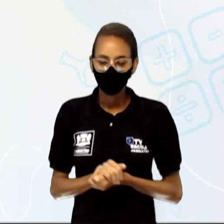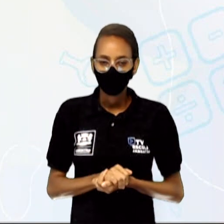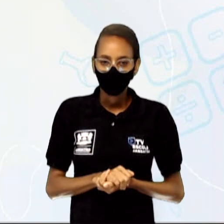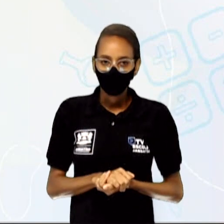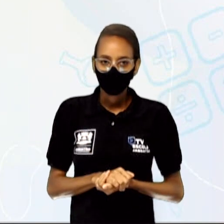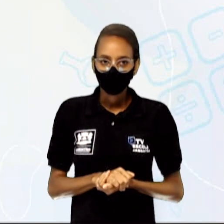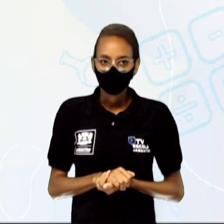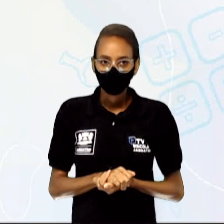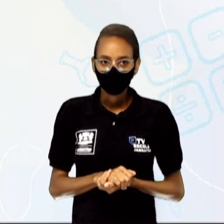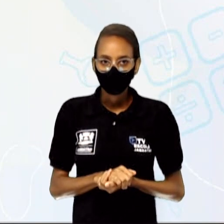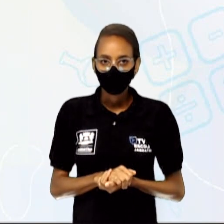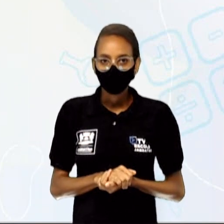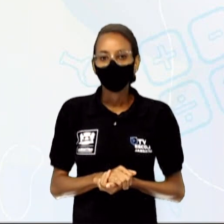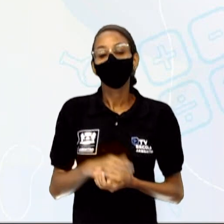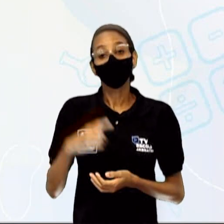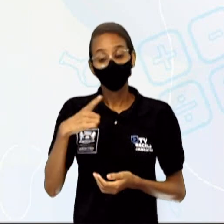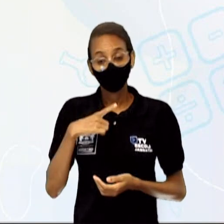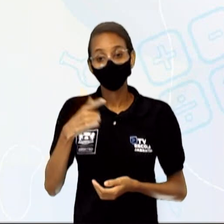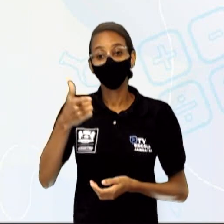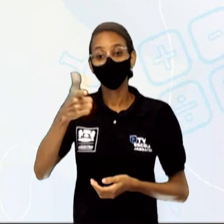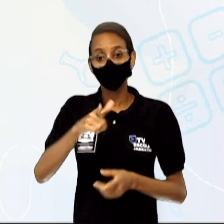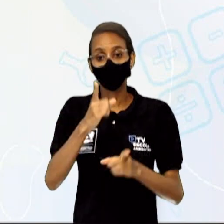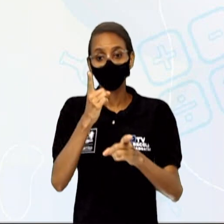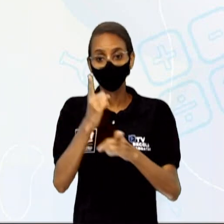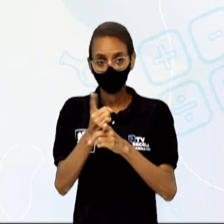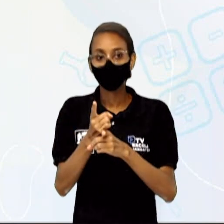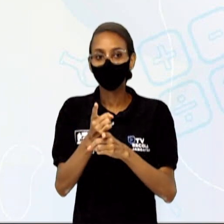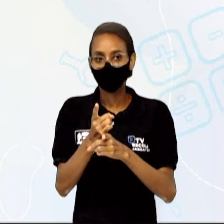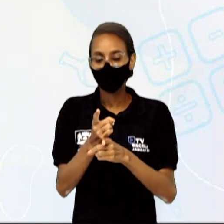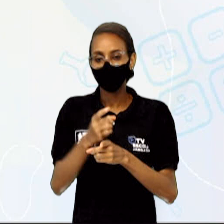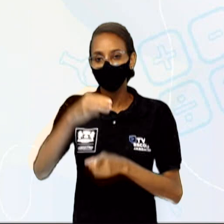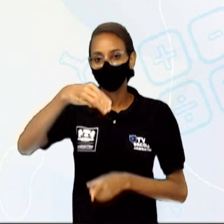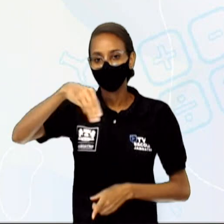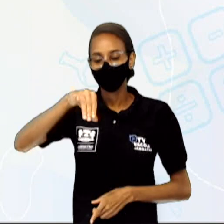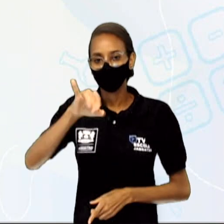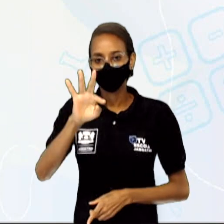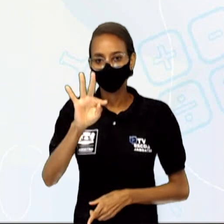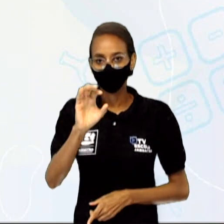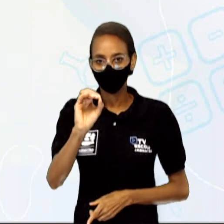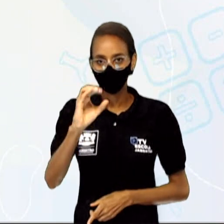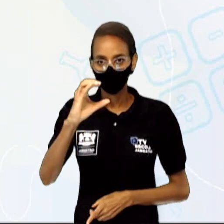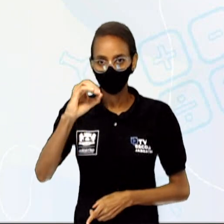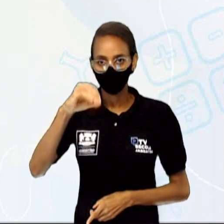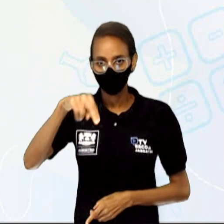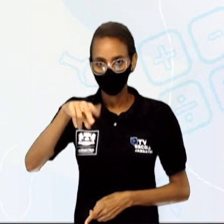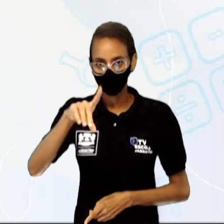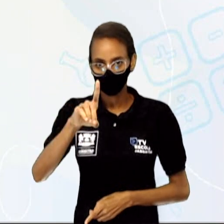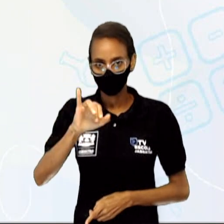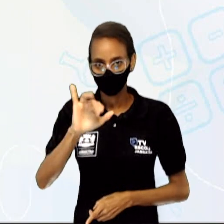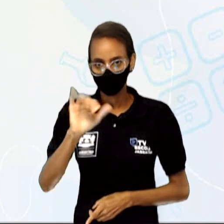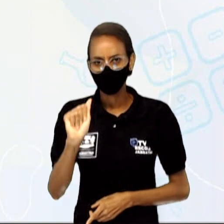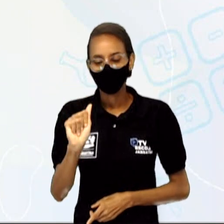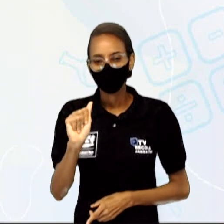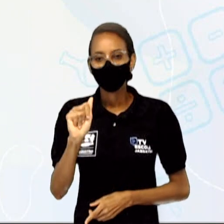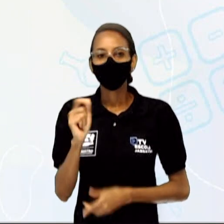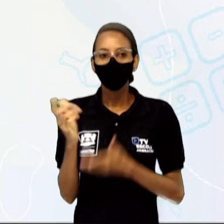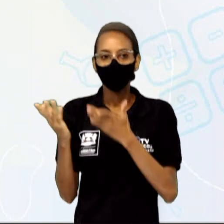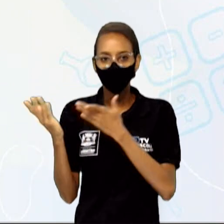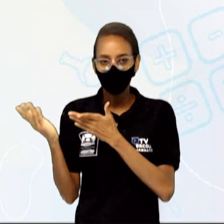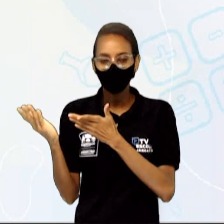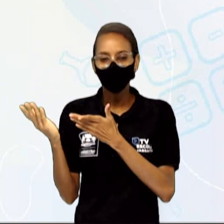Nos dois tipos de células aí também a gente pode encontrar a mitocôndria. A mitocôndria é uma organela